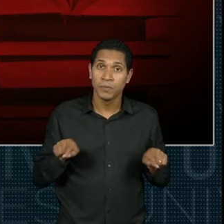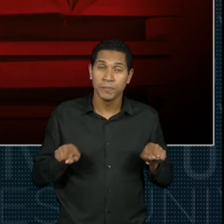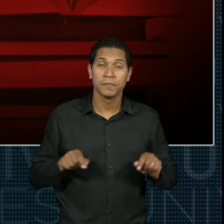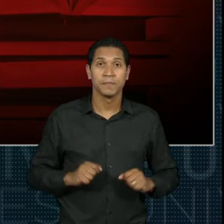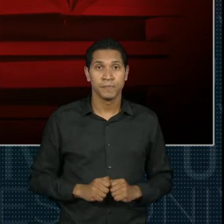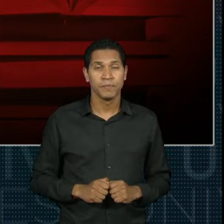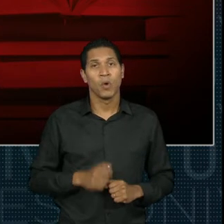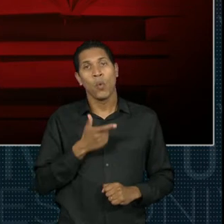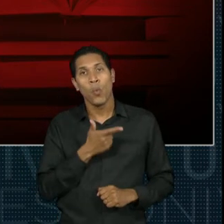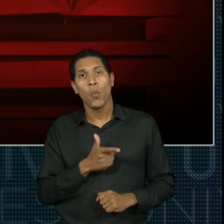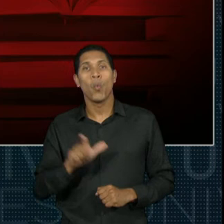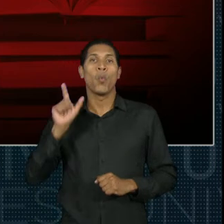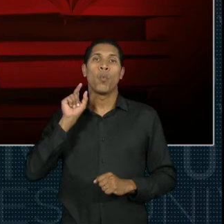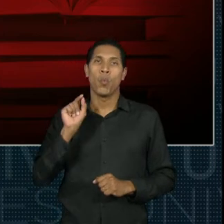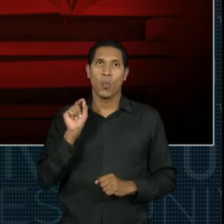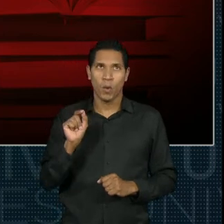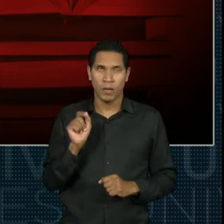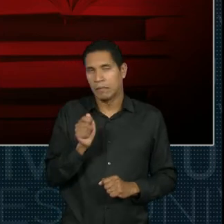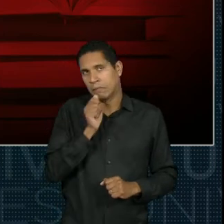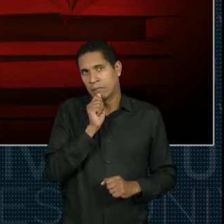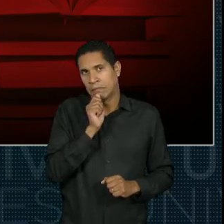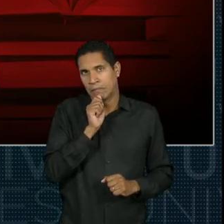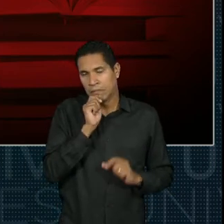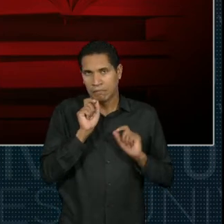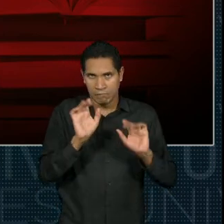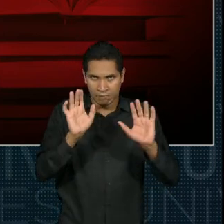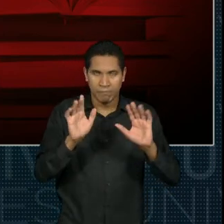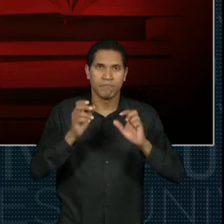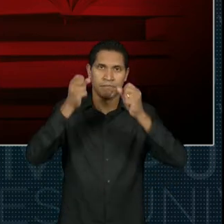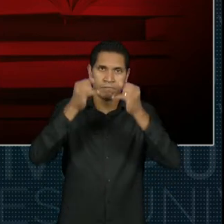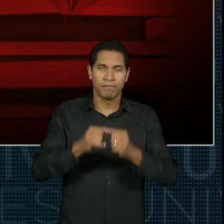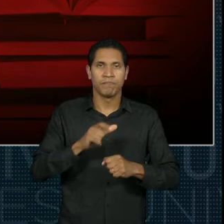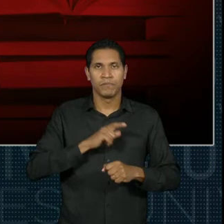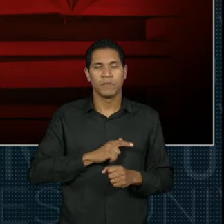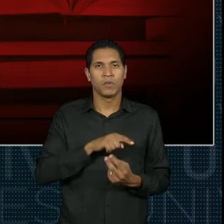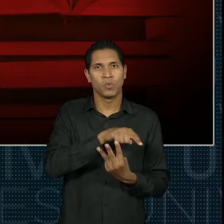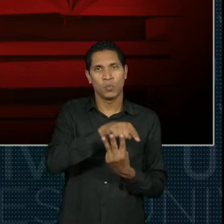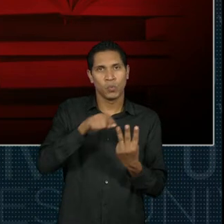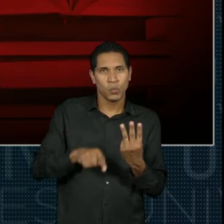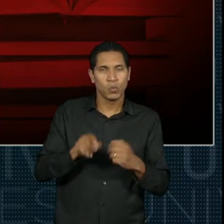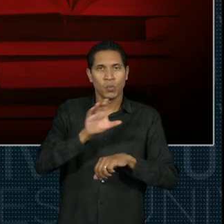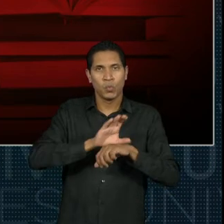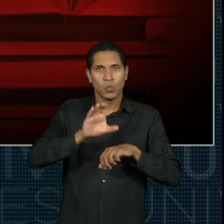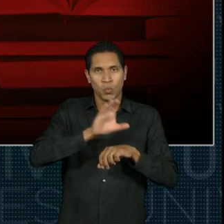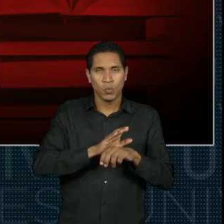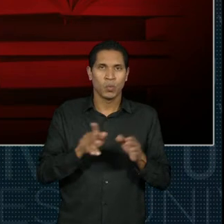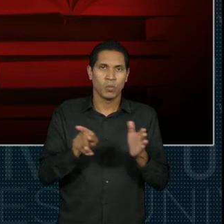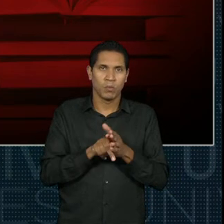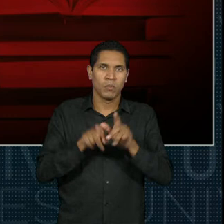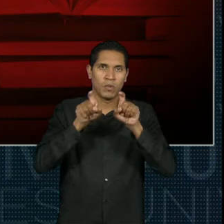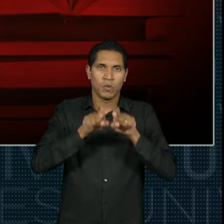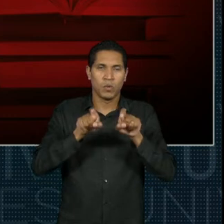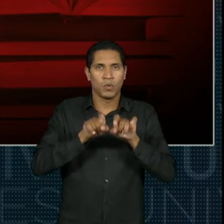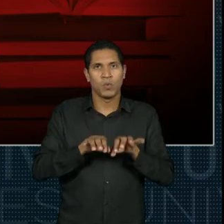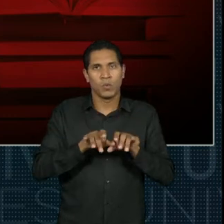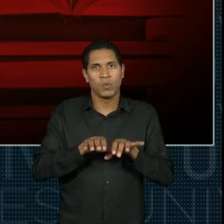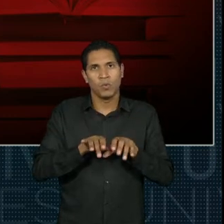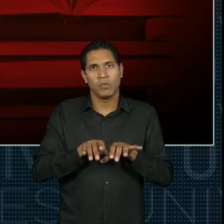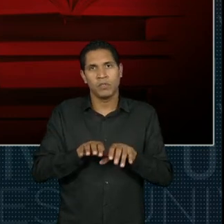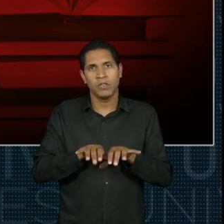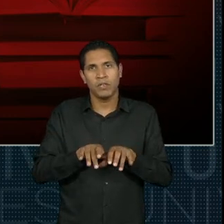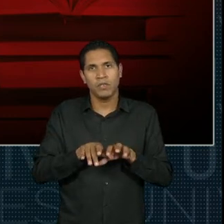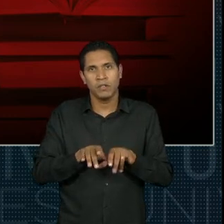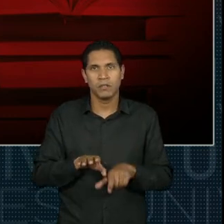A outra coisa é que já foi dito que, para todos os três cursos do Eixo da Computação, bacharelado em Tecnologia da